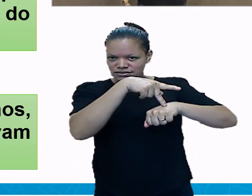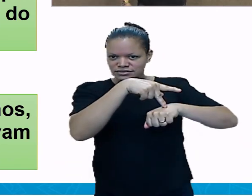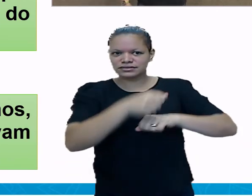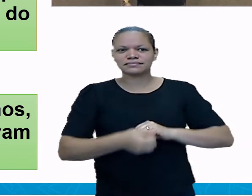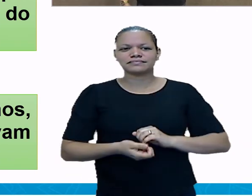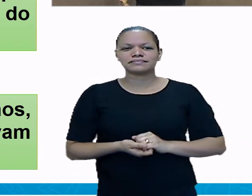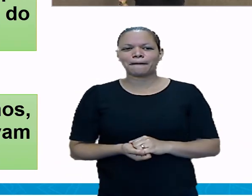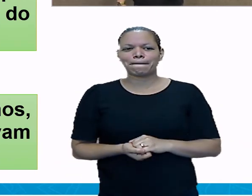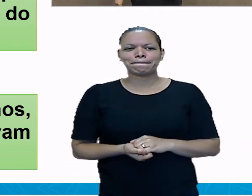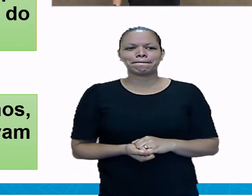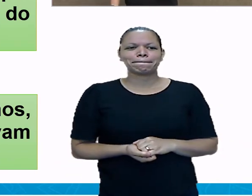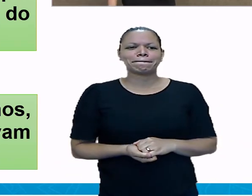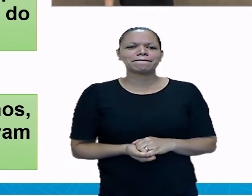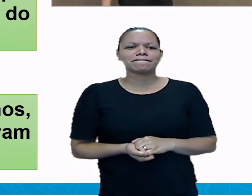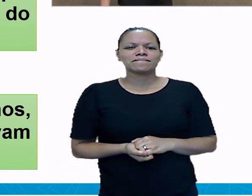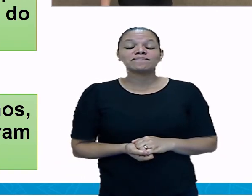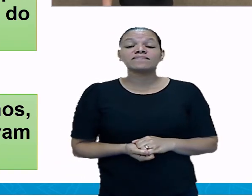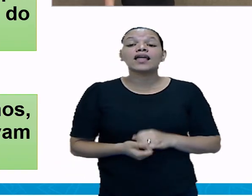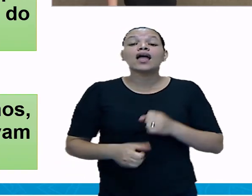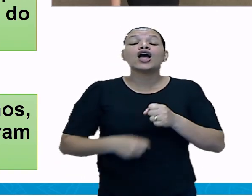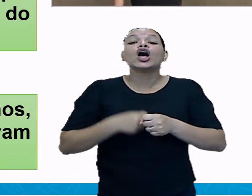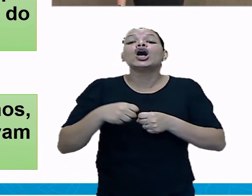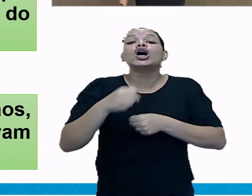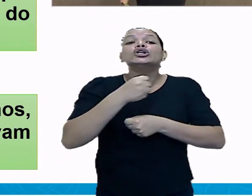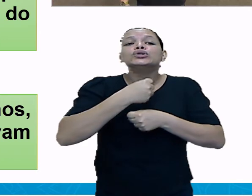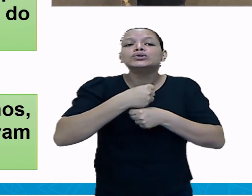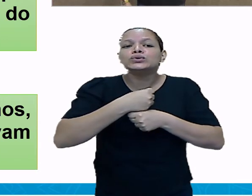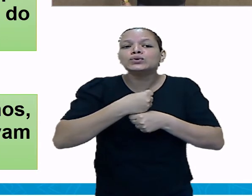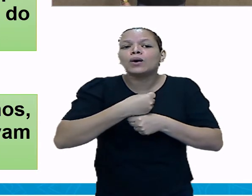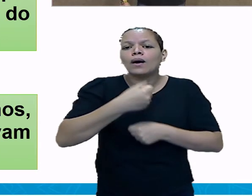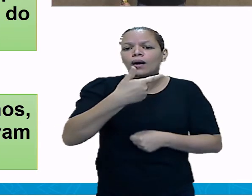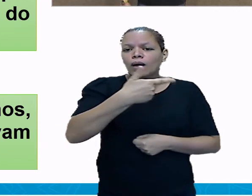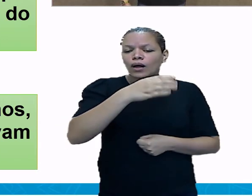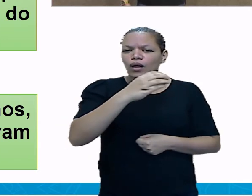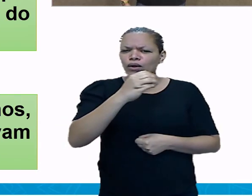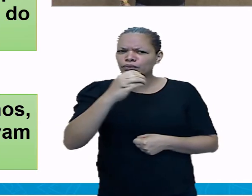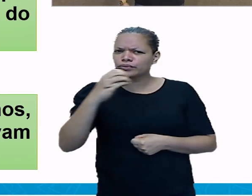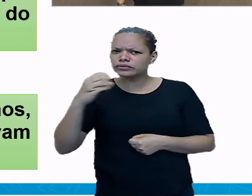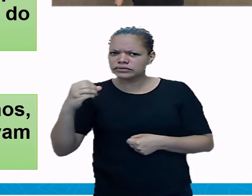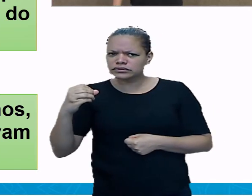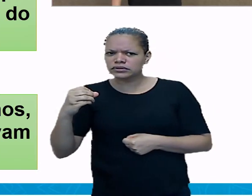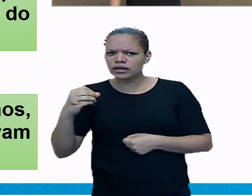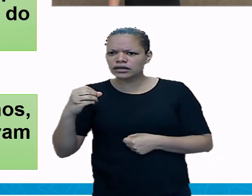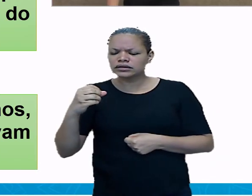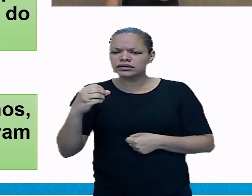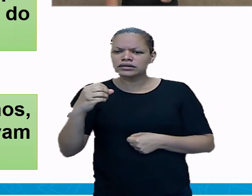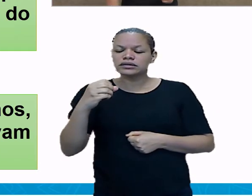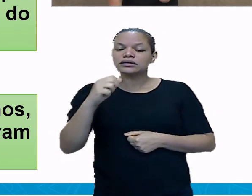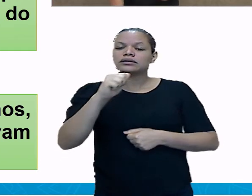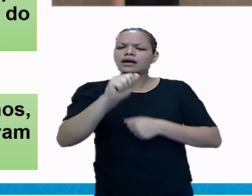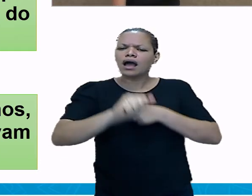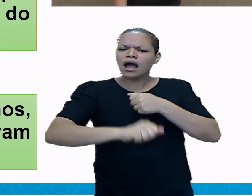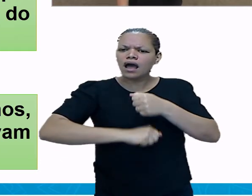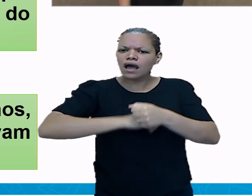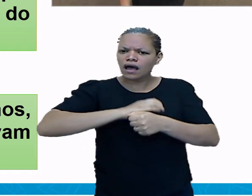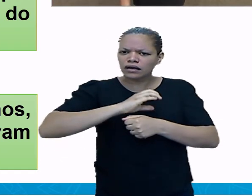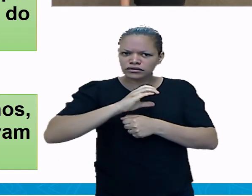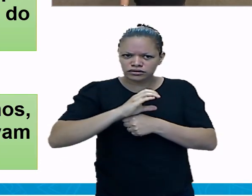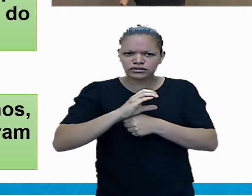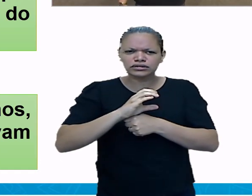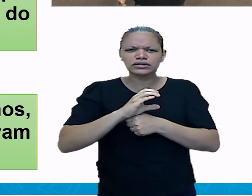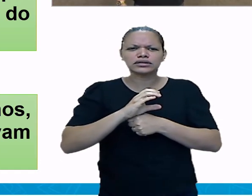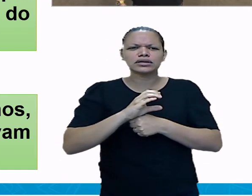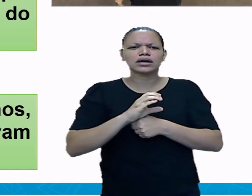mais de 2 mil anos, populações na China e no Médio Oriente já